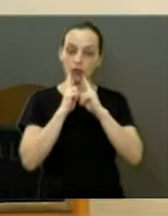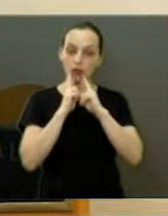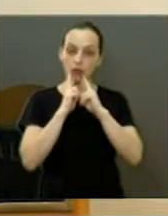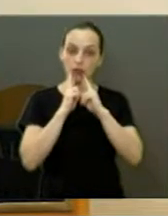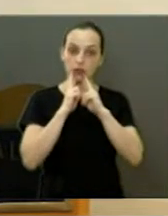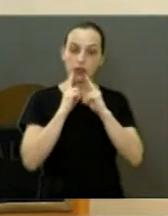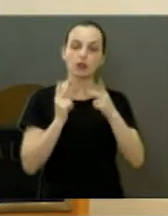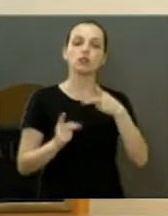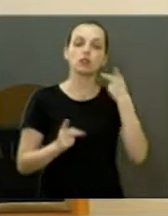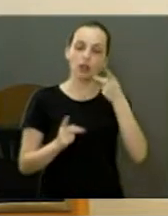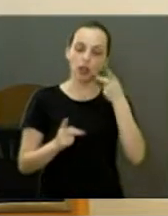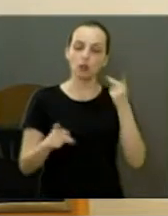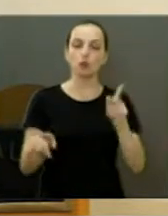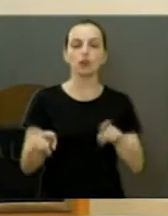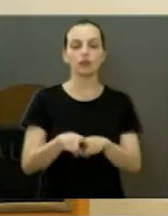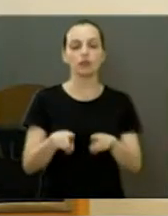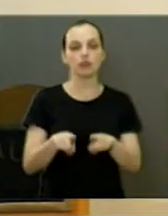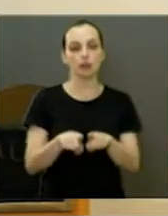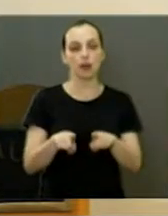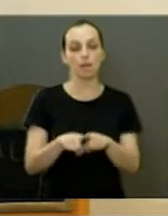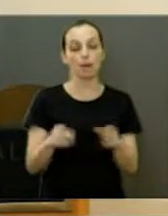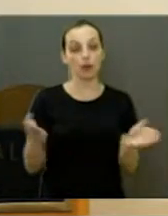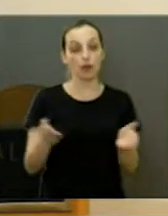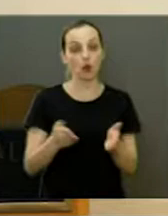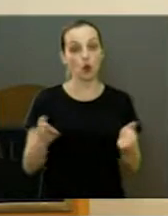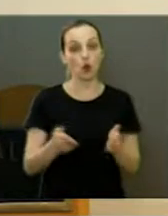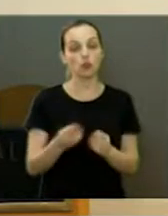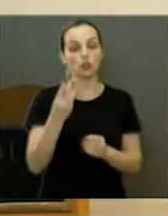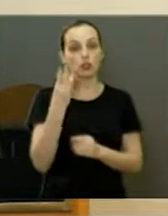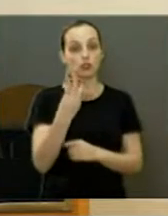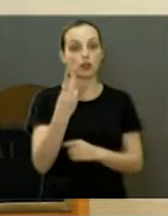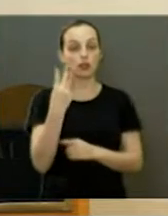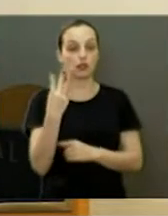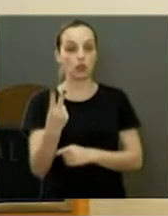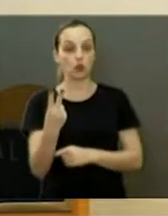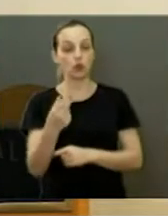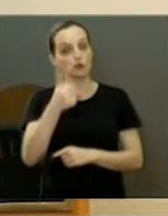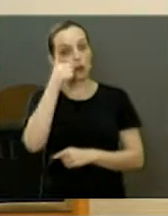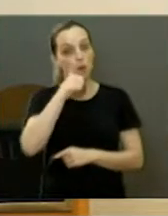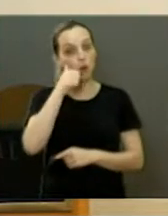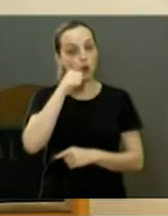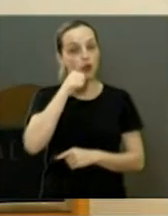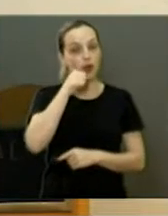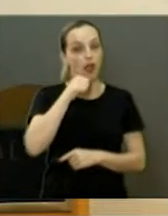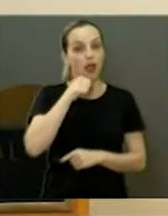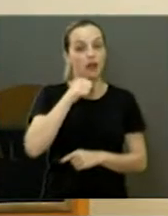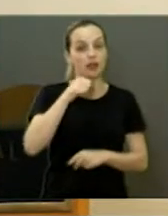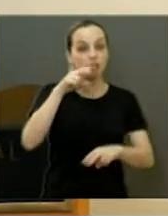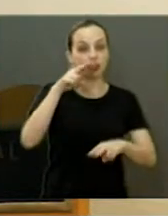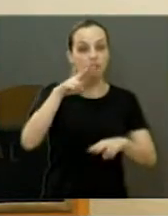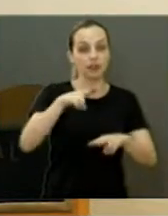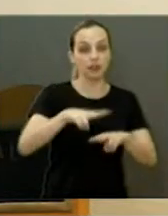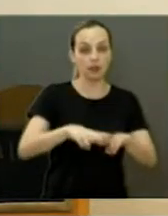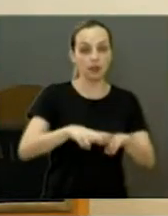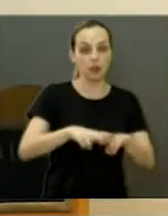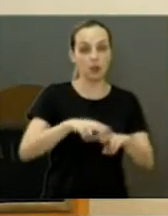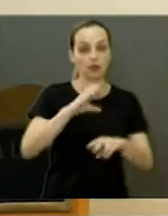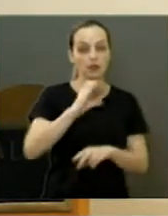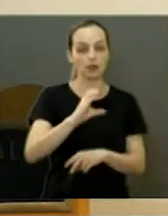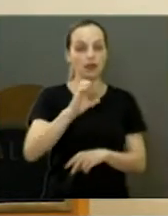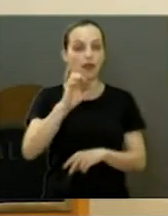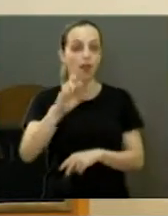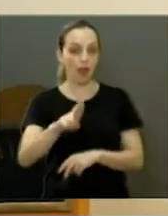colegas também devem ter recebido. Hoje, 32 reeducandas, 20 na assistência social, que já estavam